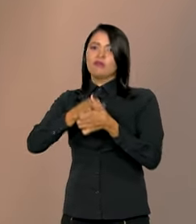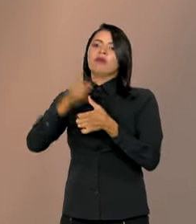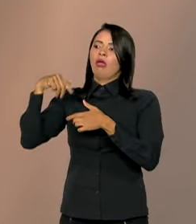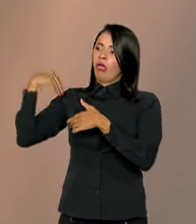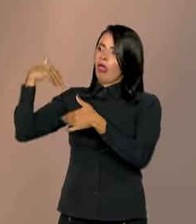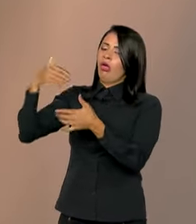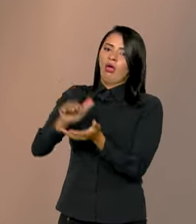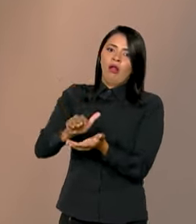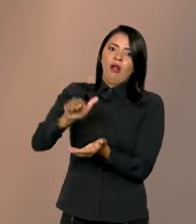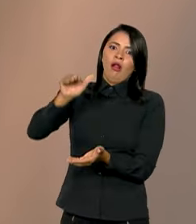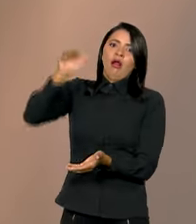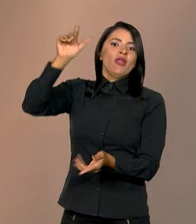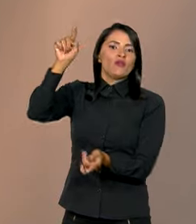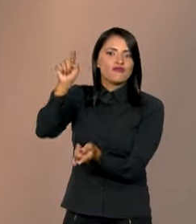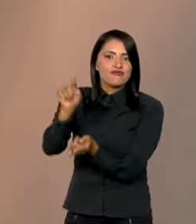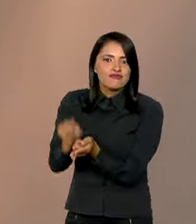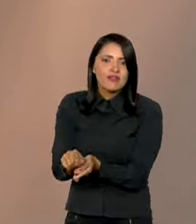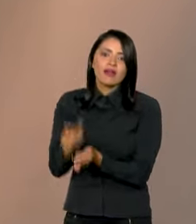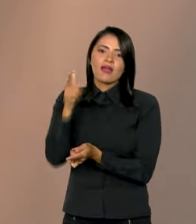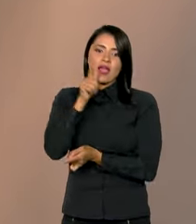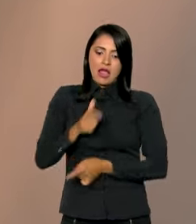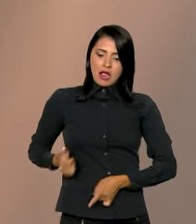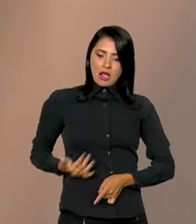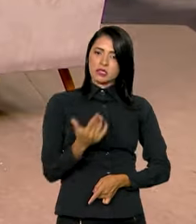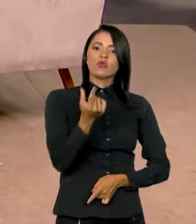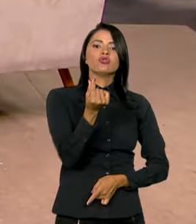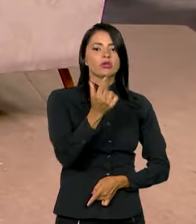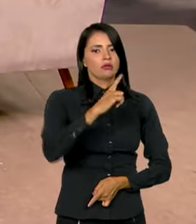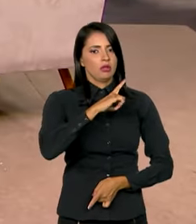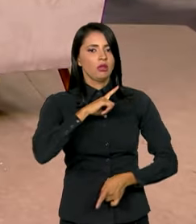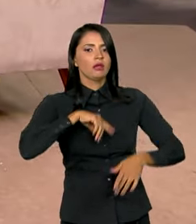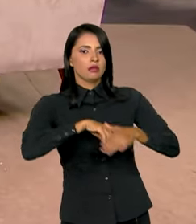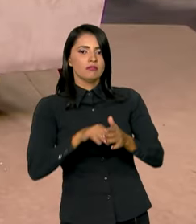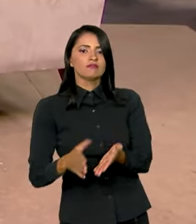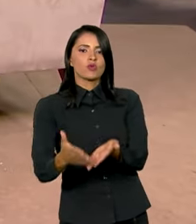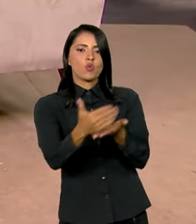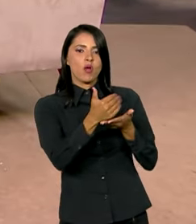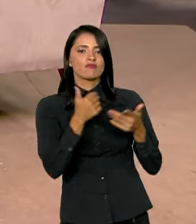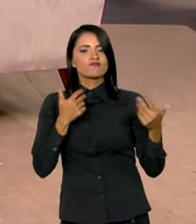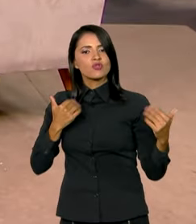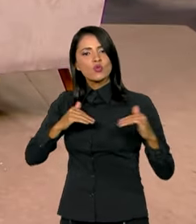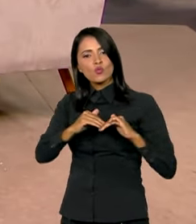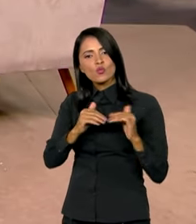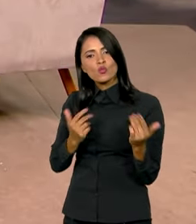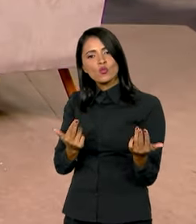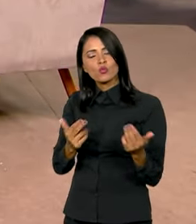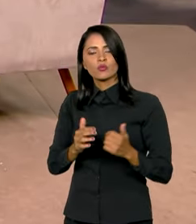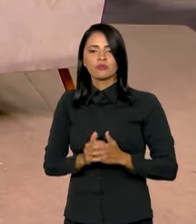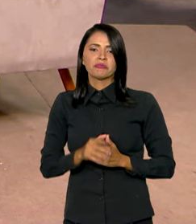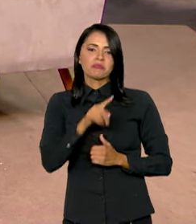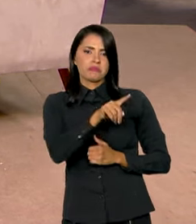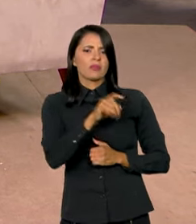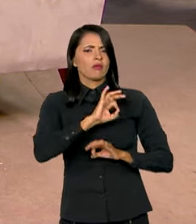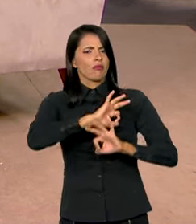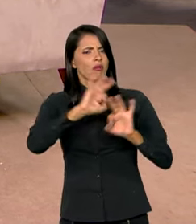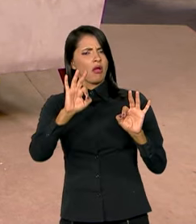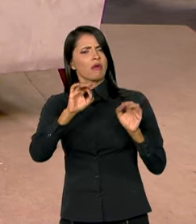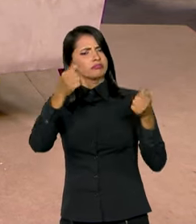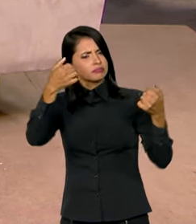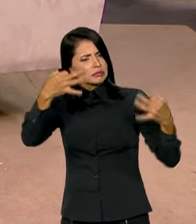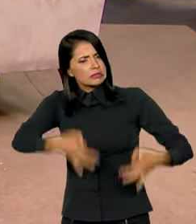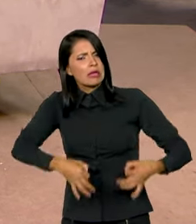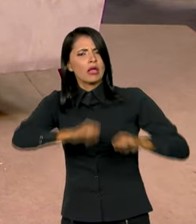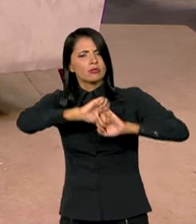possa sempre gastar apenas aquilo que a gente tem, aquilo que a gente arrecada. Muito bem, a senhora tem falado bem claramente aqui sobre